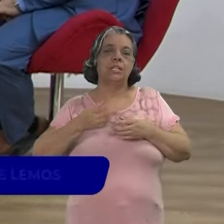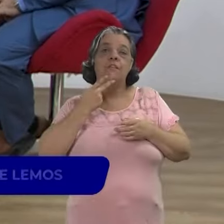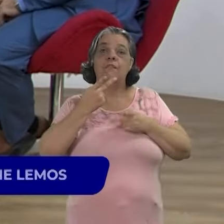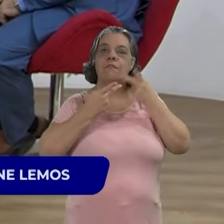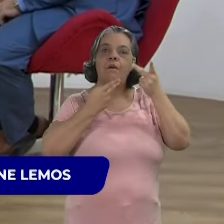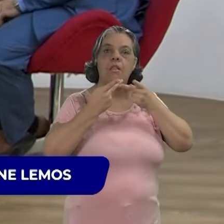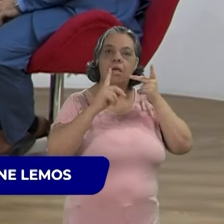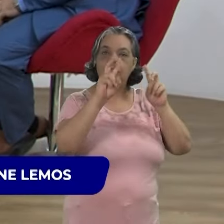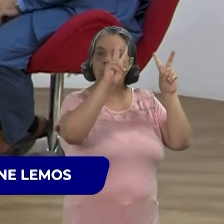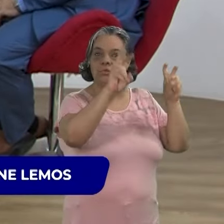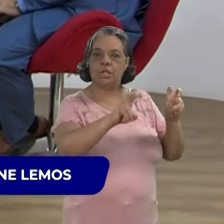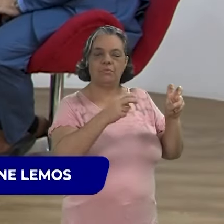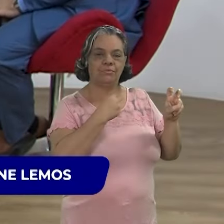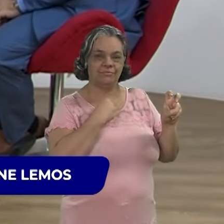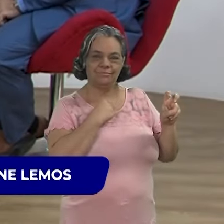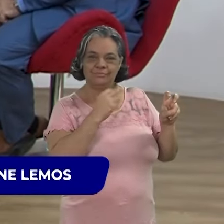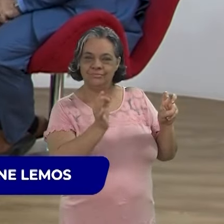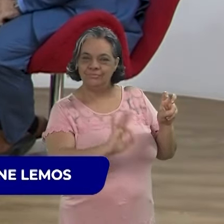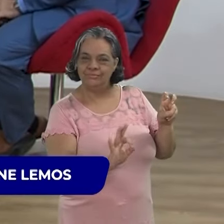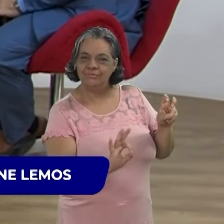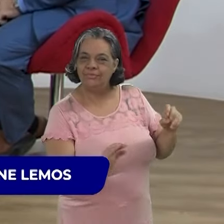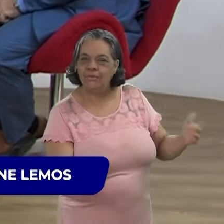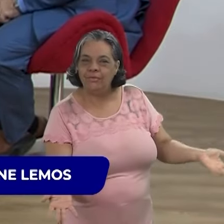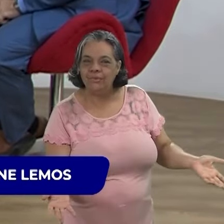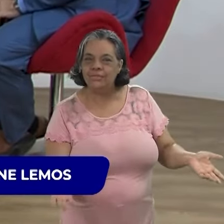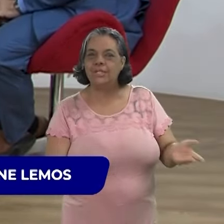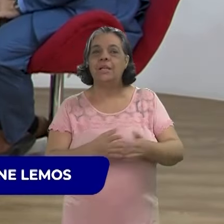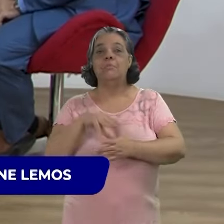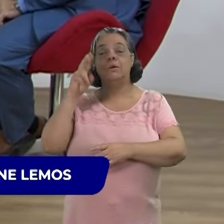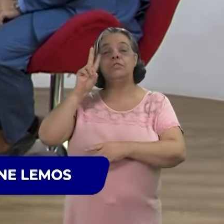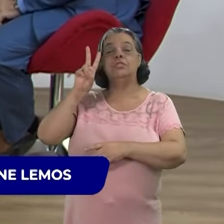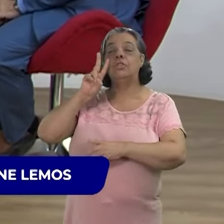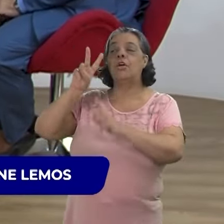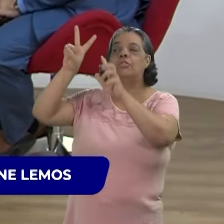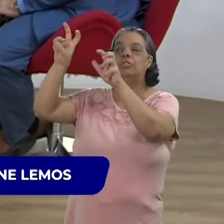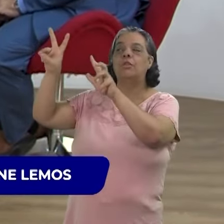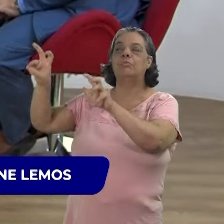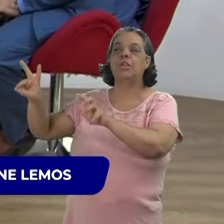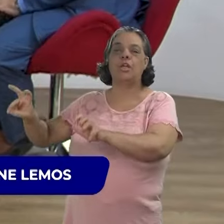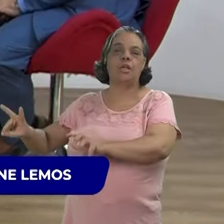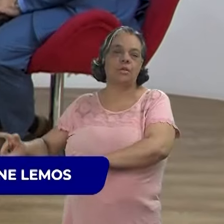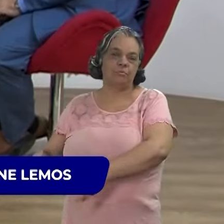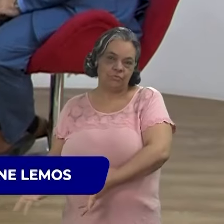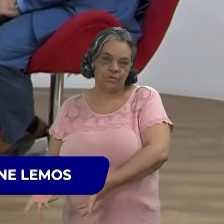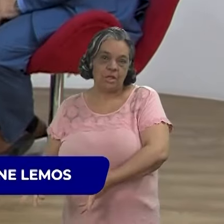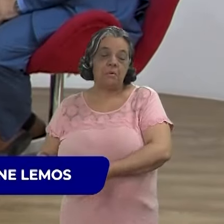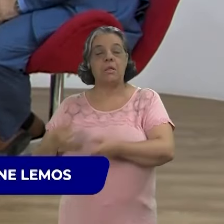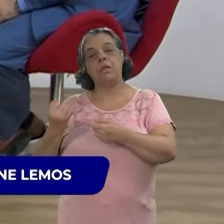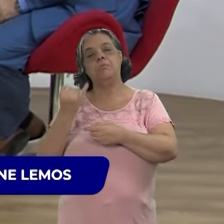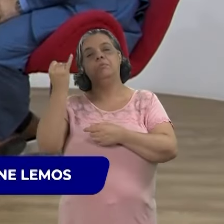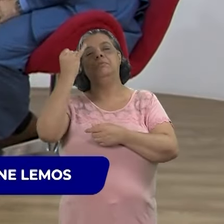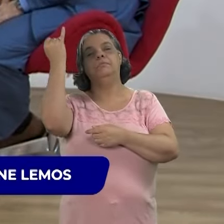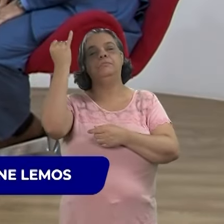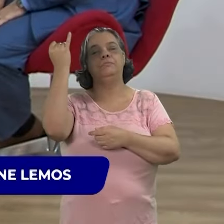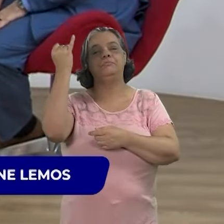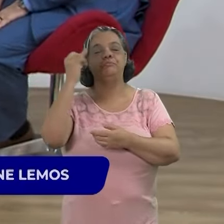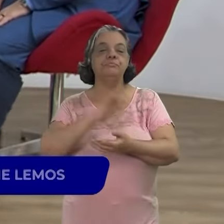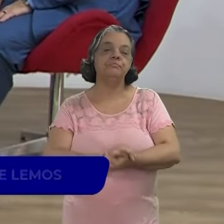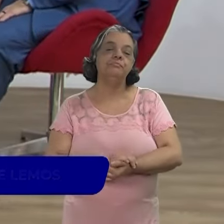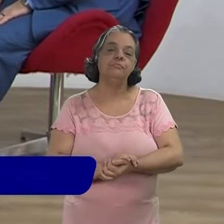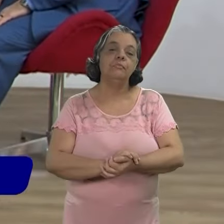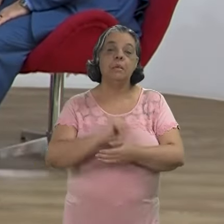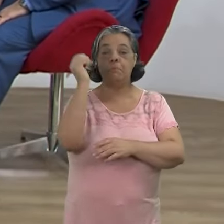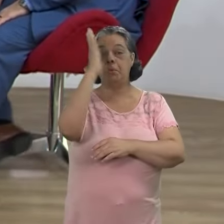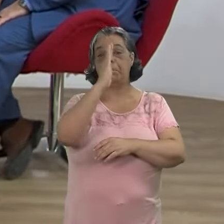incentivos a não falar sobre o tema, como historicamente a gente tem um grande incentivo para não falar de outros temas tão caros para a democracia e para a